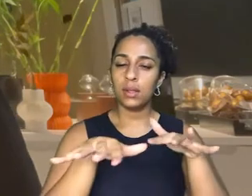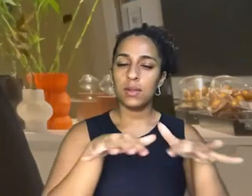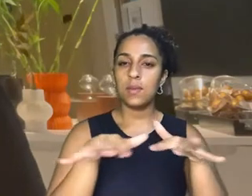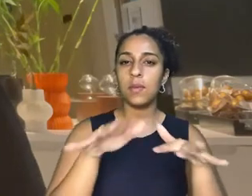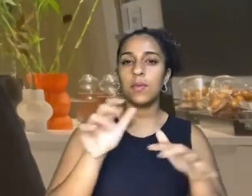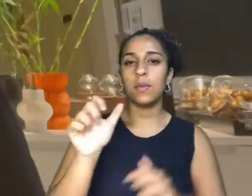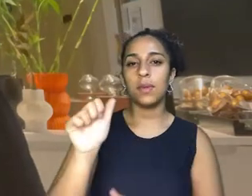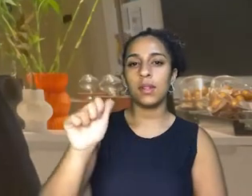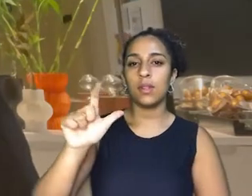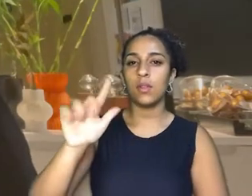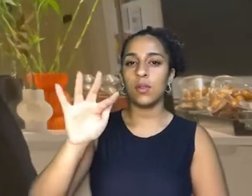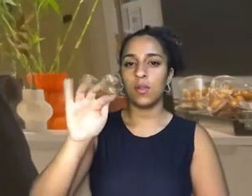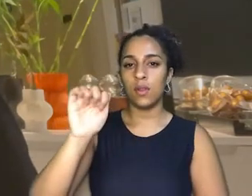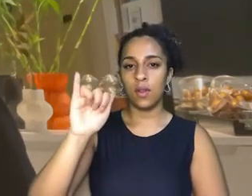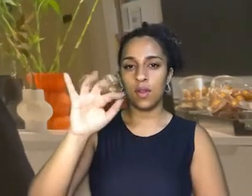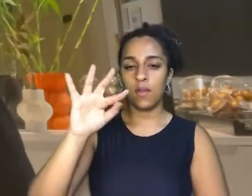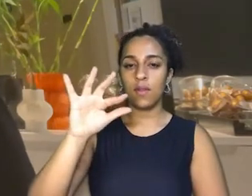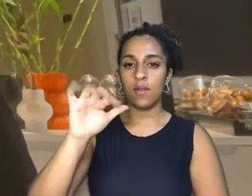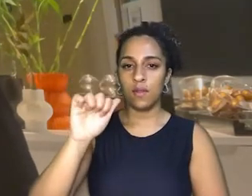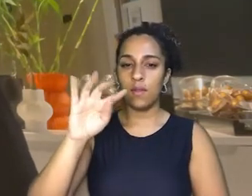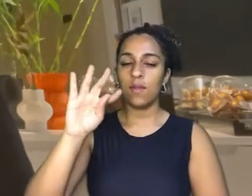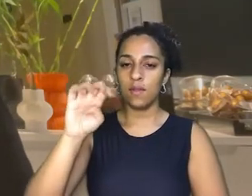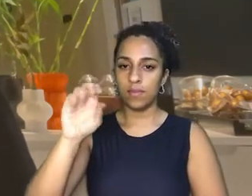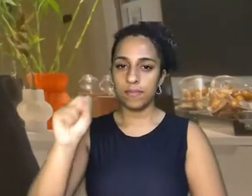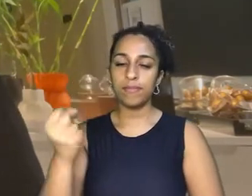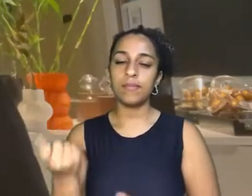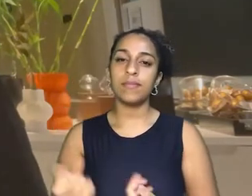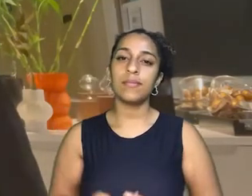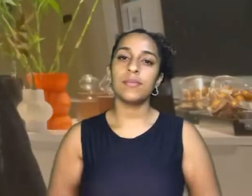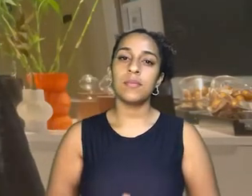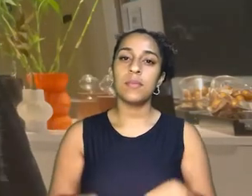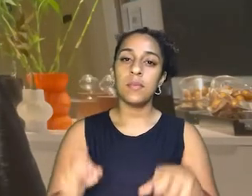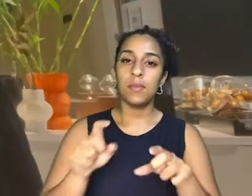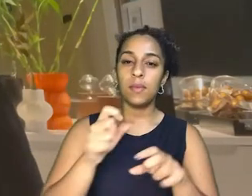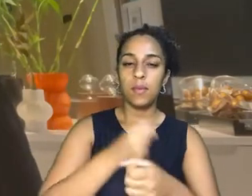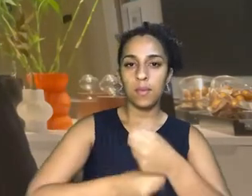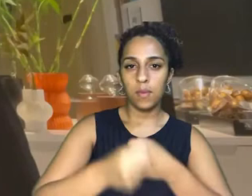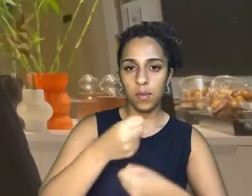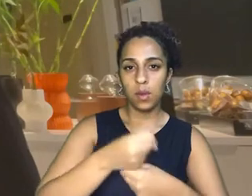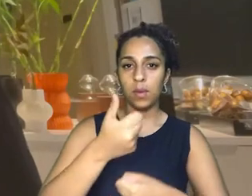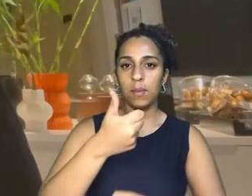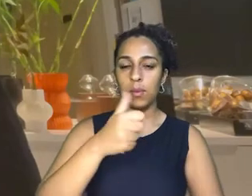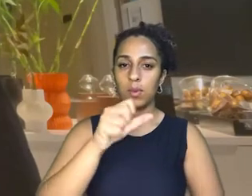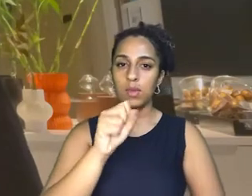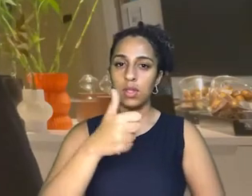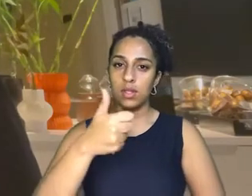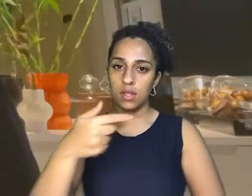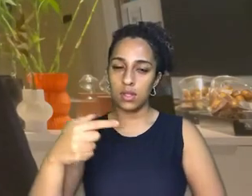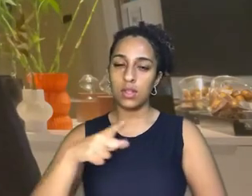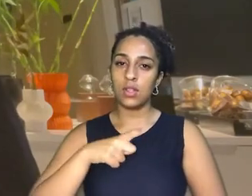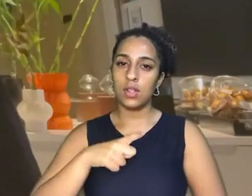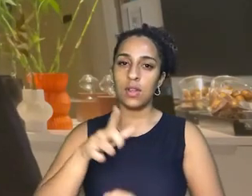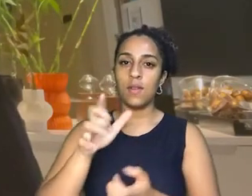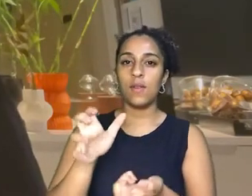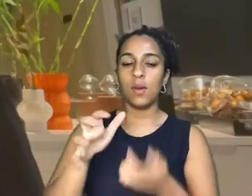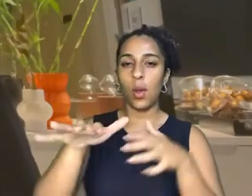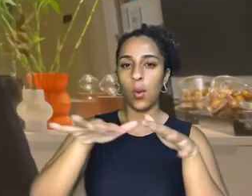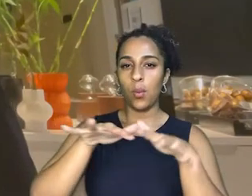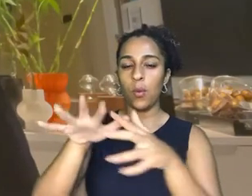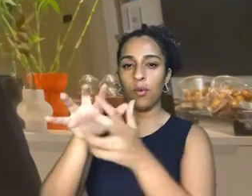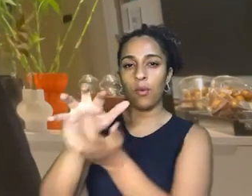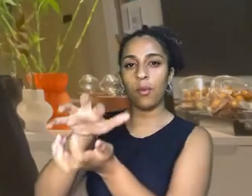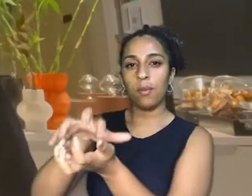Alfaiates, a Revolução dos Búzios, a Bahia. E em 1817 a gente tem a Revolução Pernambucana,